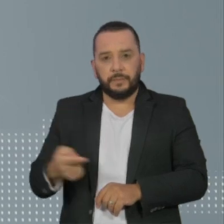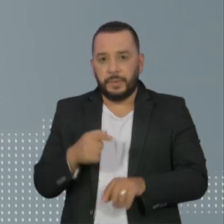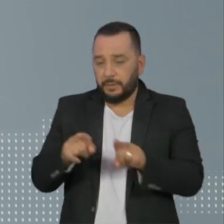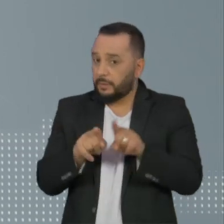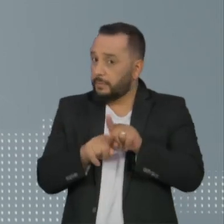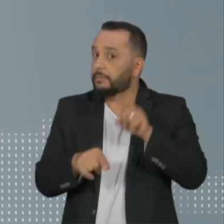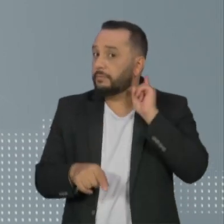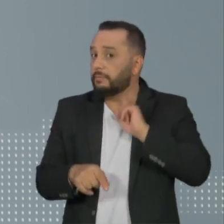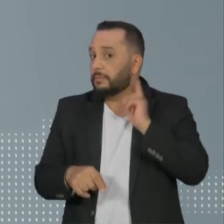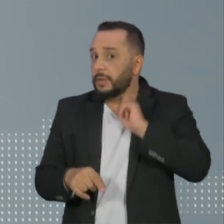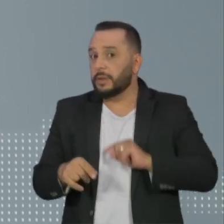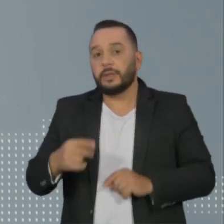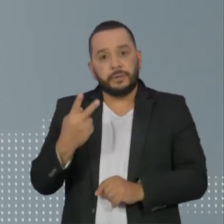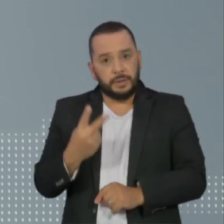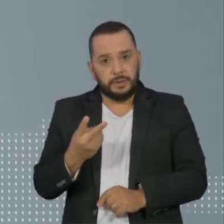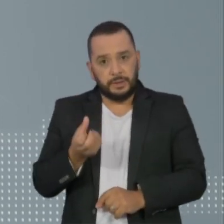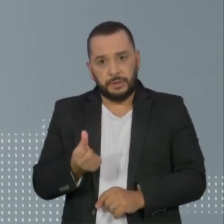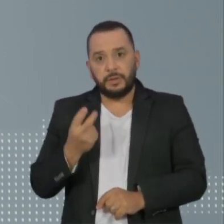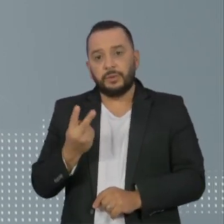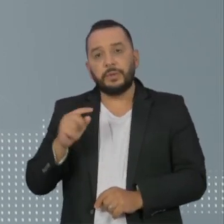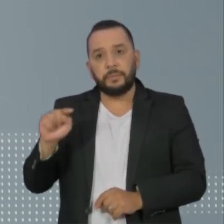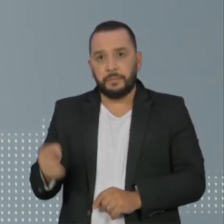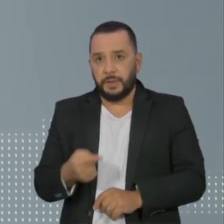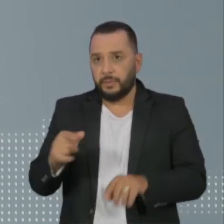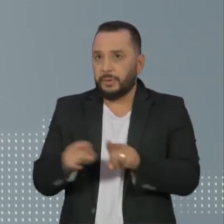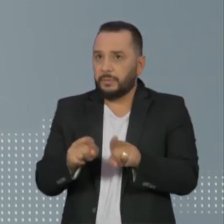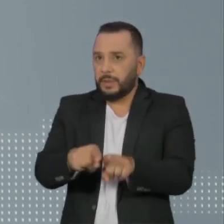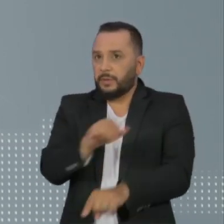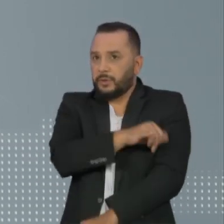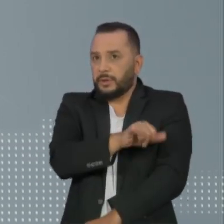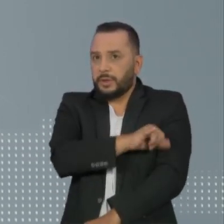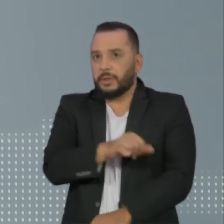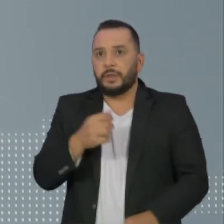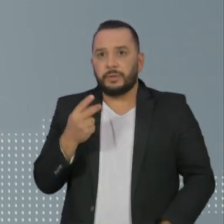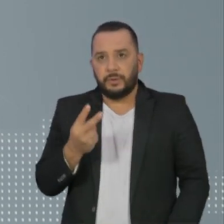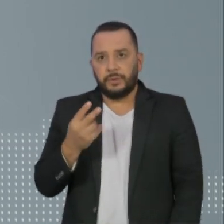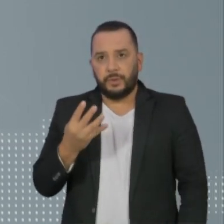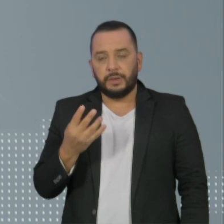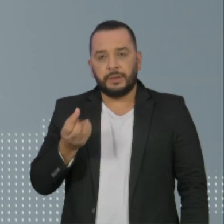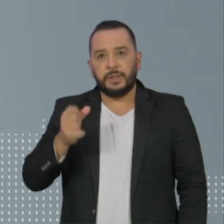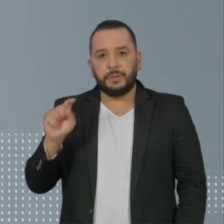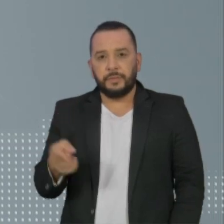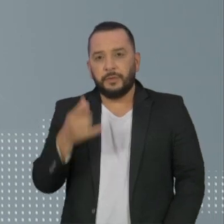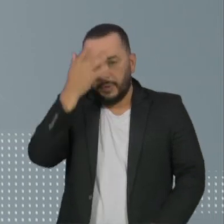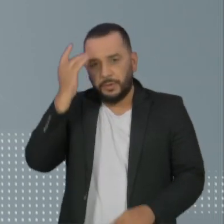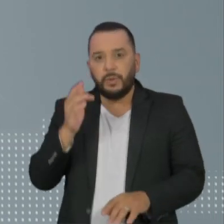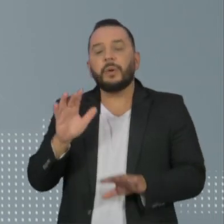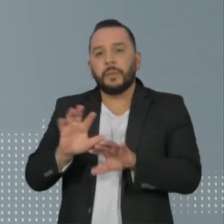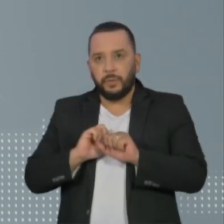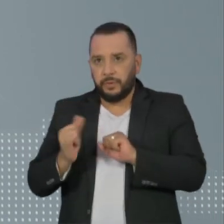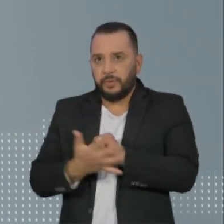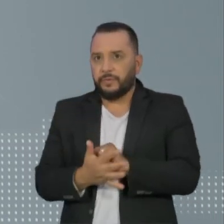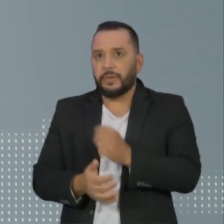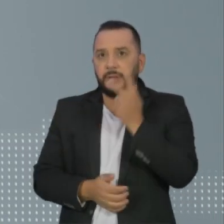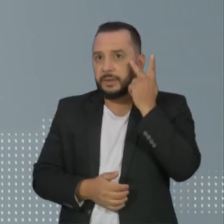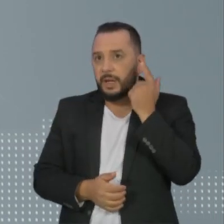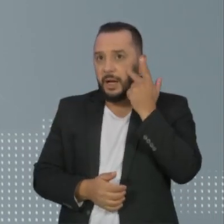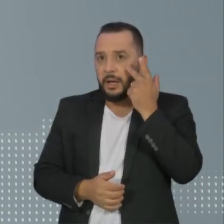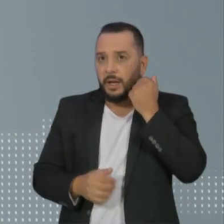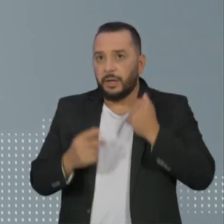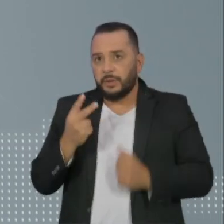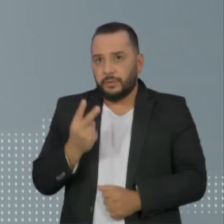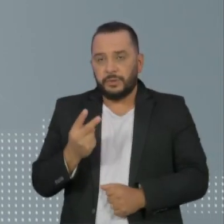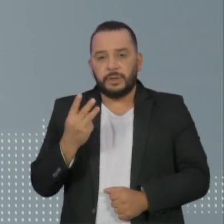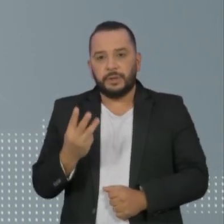Minas Gerais com 262 mil, o Rio de Janeiro com 246 mil registros e o Ceará, que tem mais de